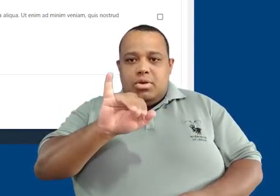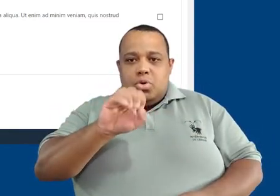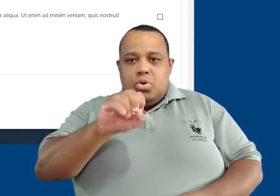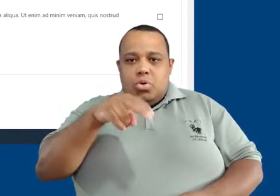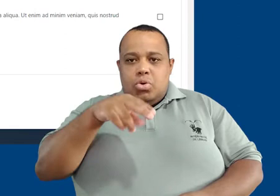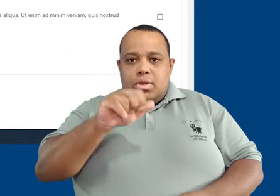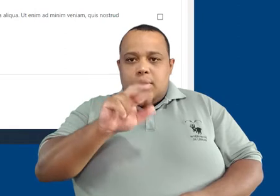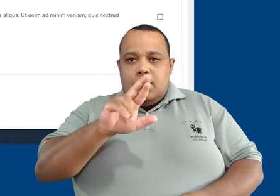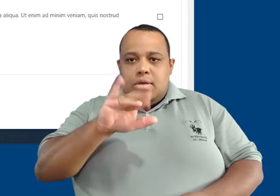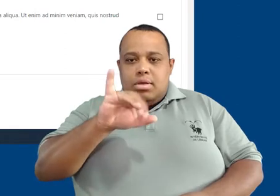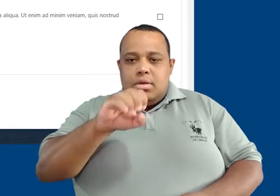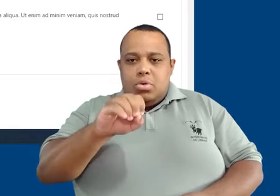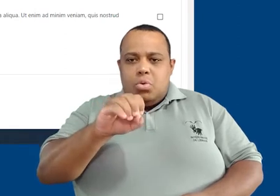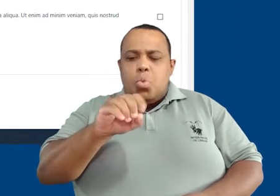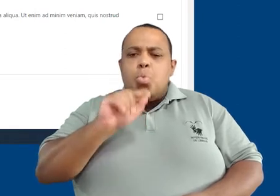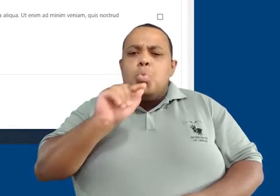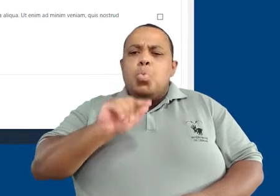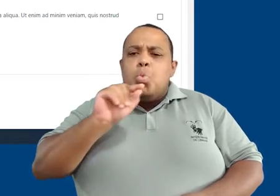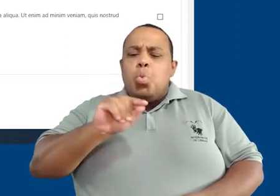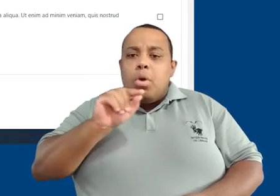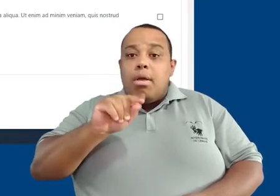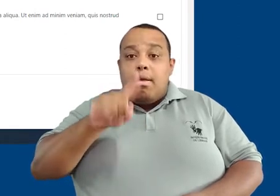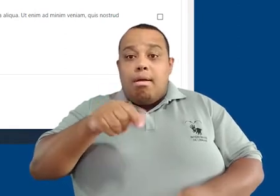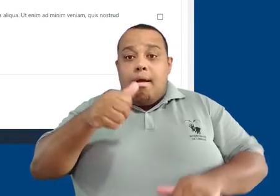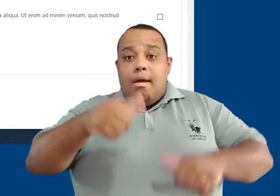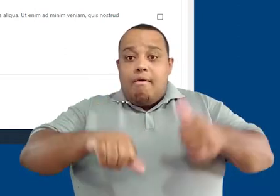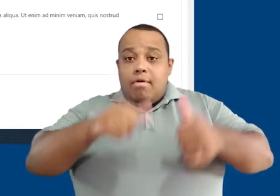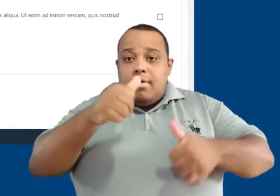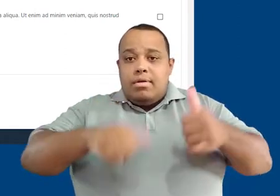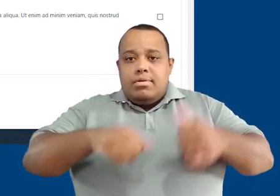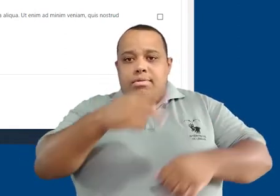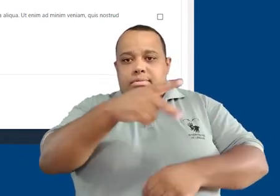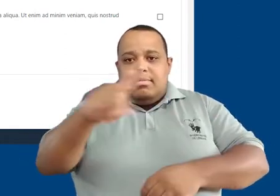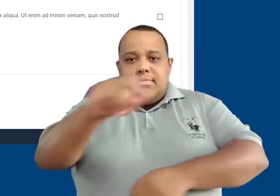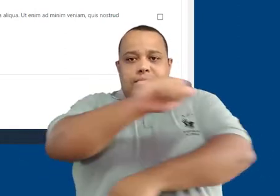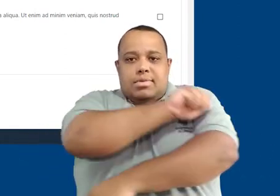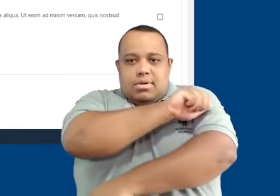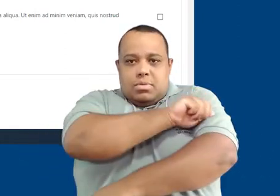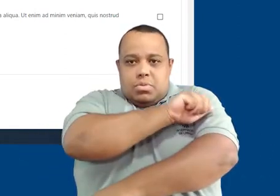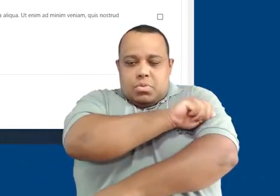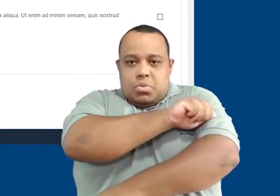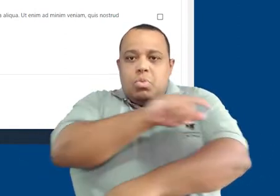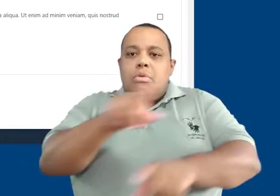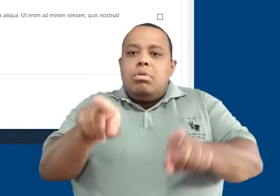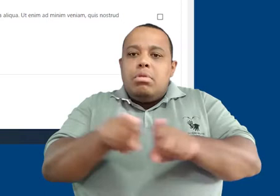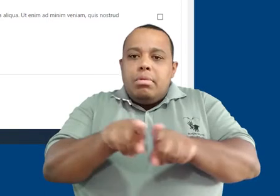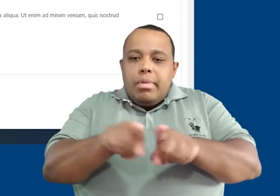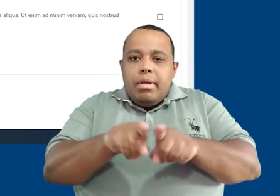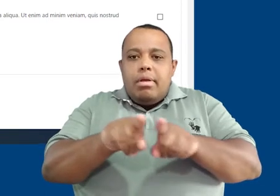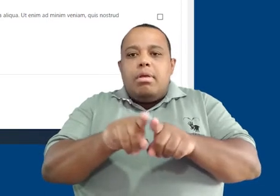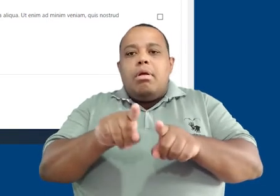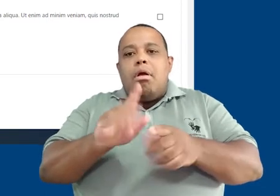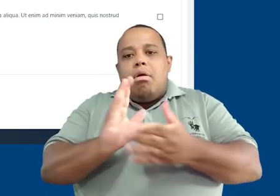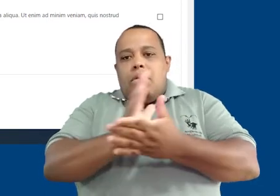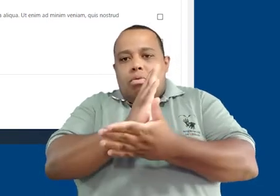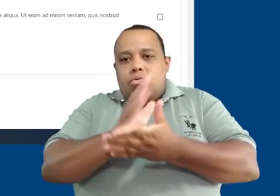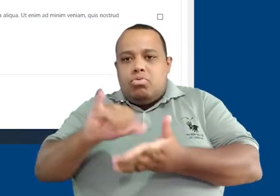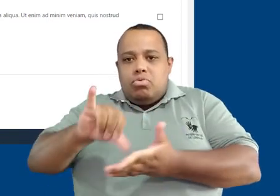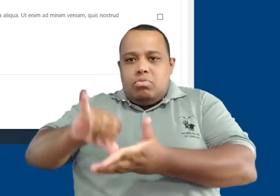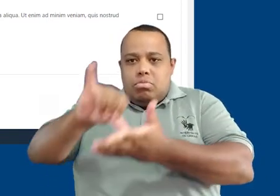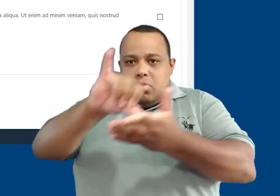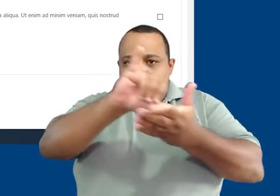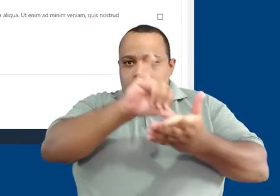elas geralmente são utilizadas para avaliação dos estudantes. Também costumam ser utilizadas nos nossos